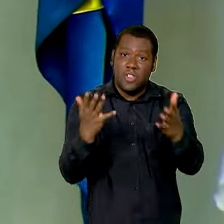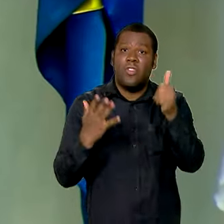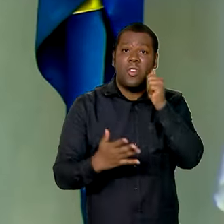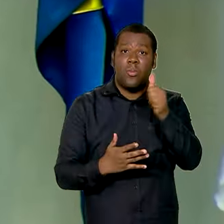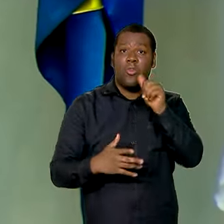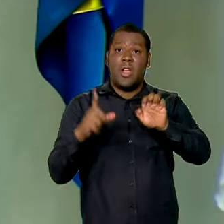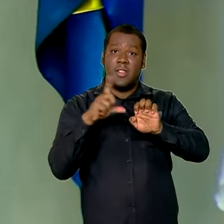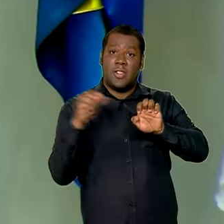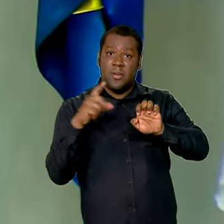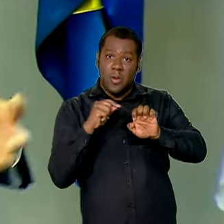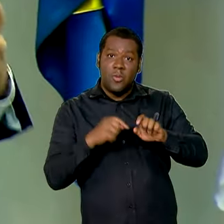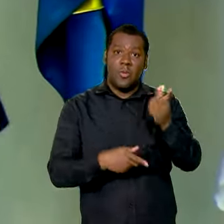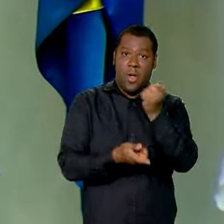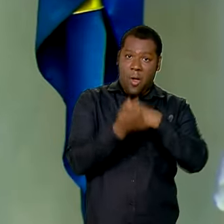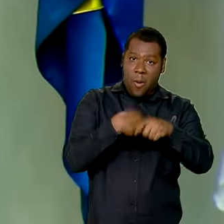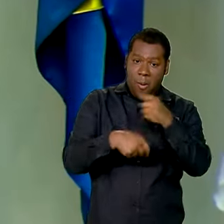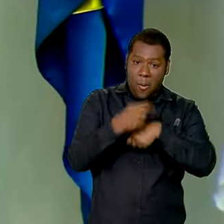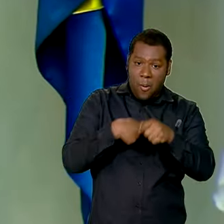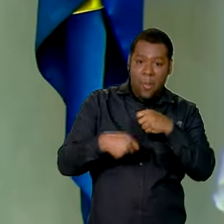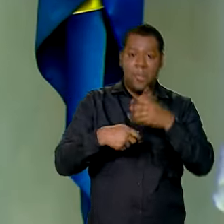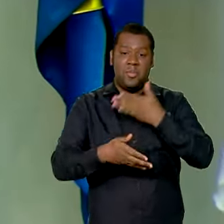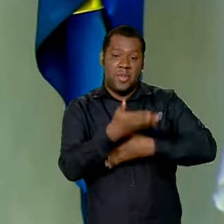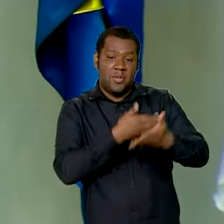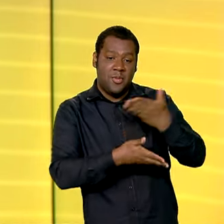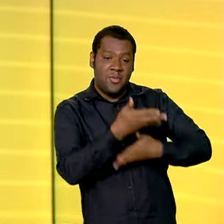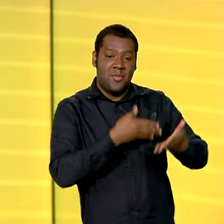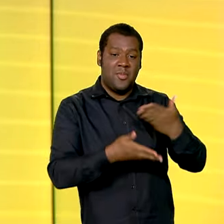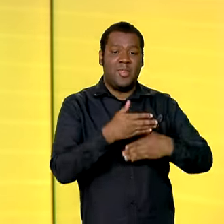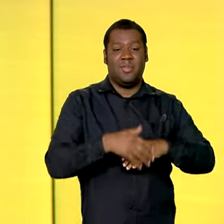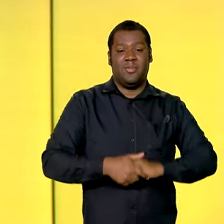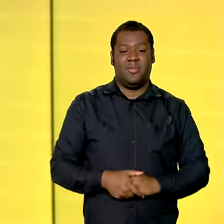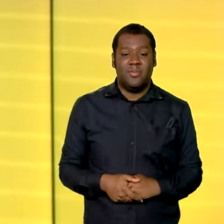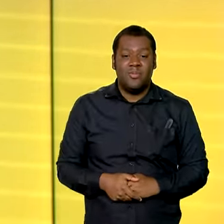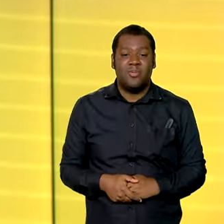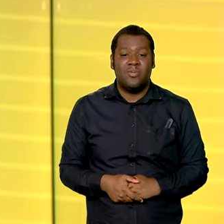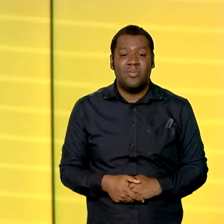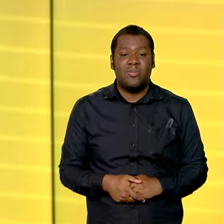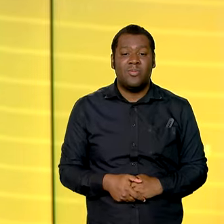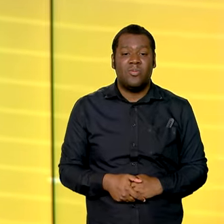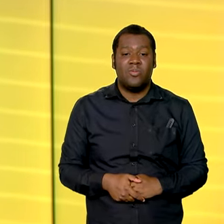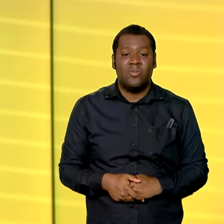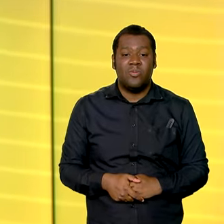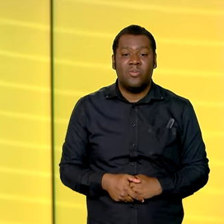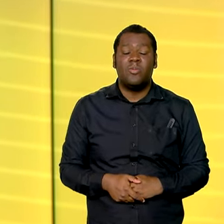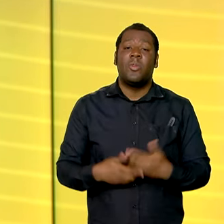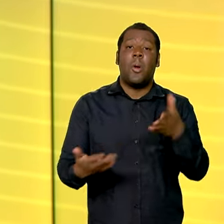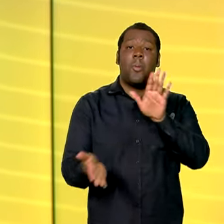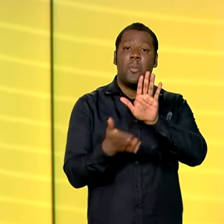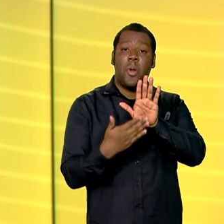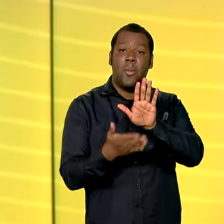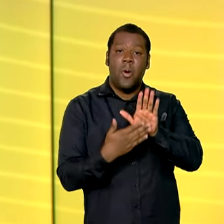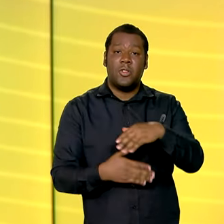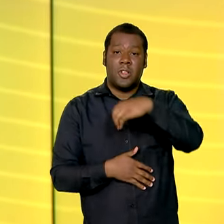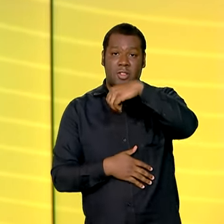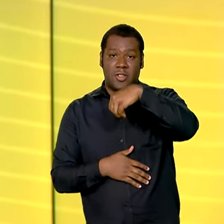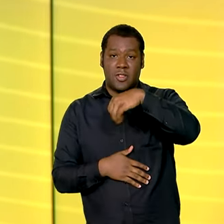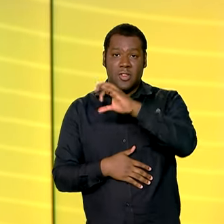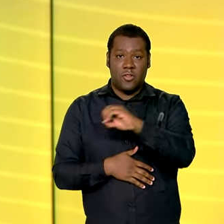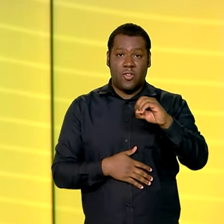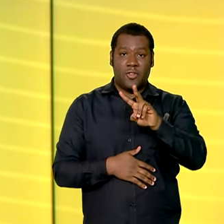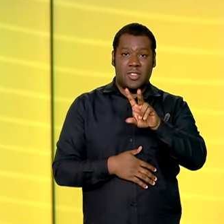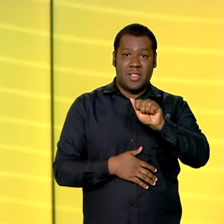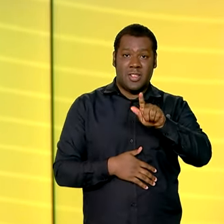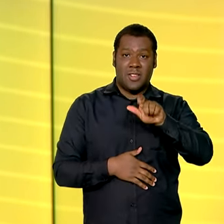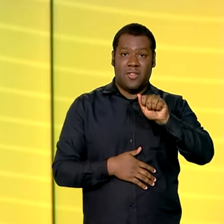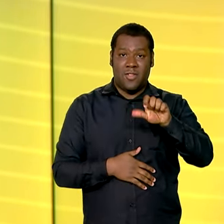a economia solidária, para o cooperativismo. Olha, inicialmente serão oferecidas 900 vagas em